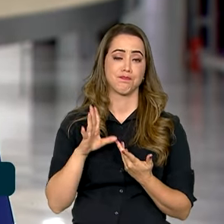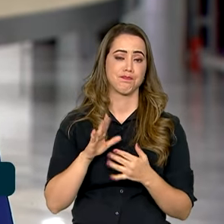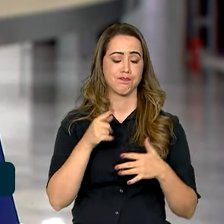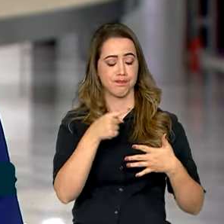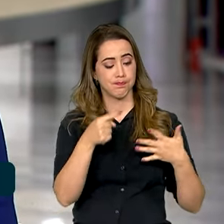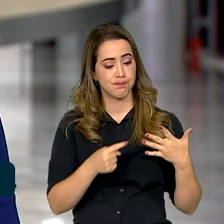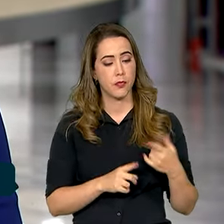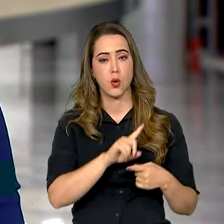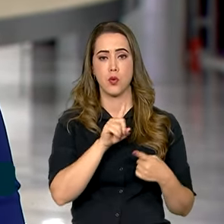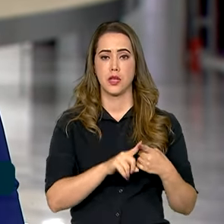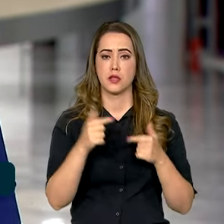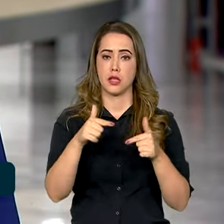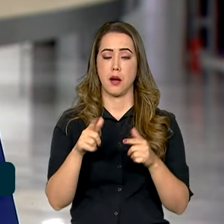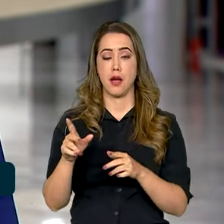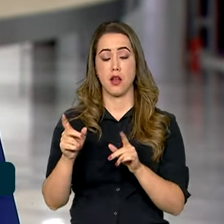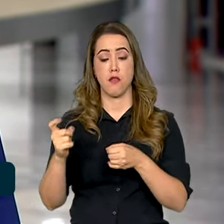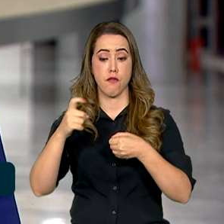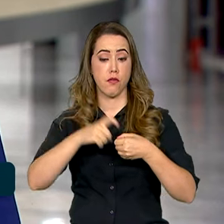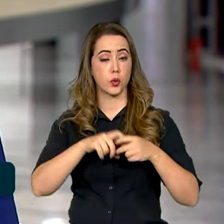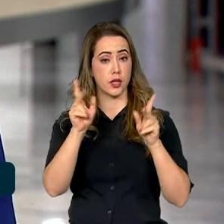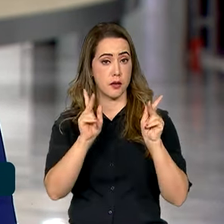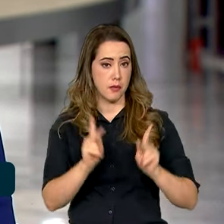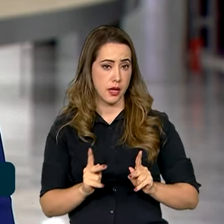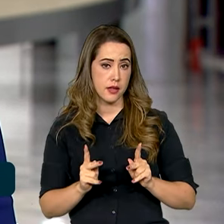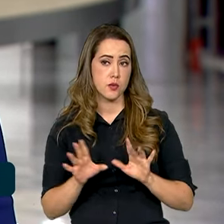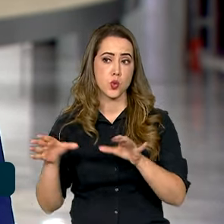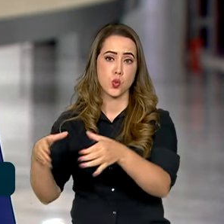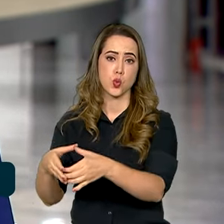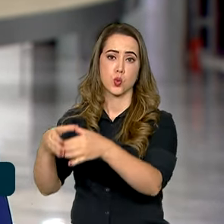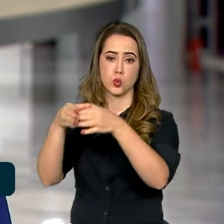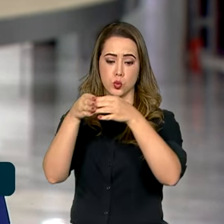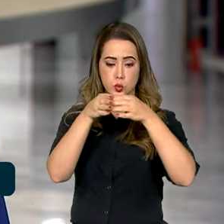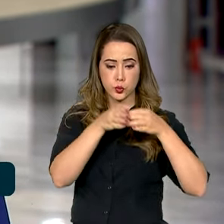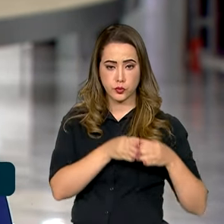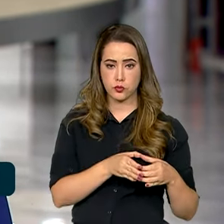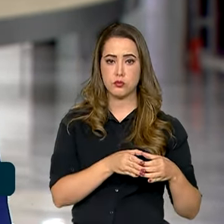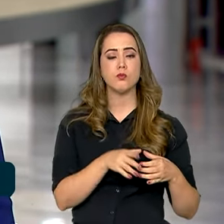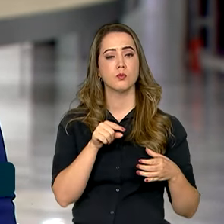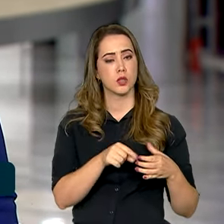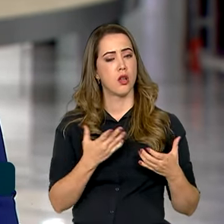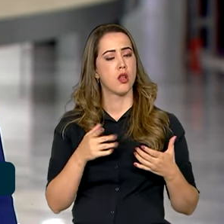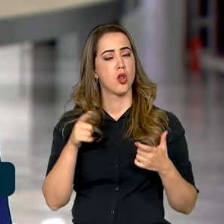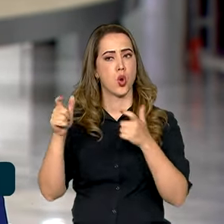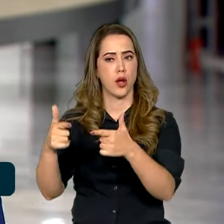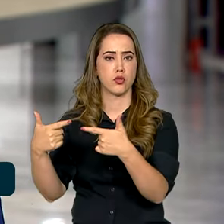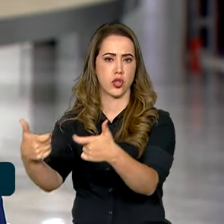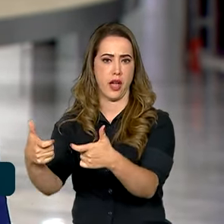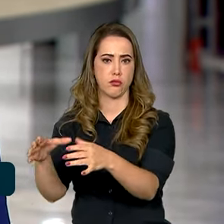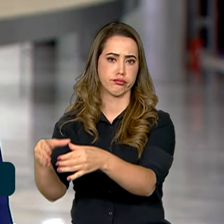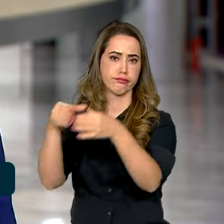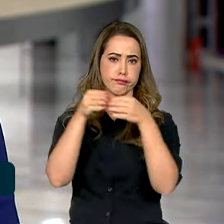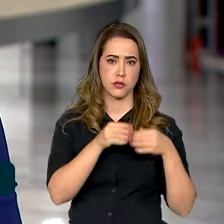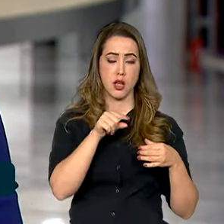Uma delas é a operação Voltando em Paz para a Repatriação dos Brasileiros, que estão na área de conflito. Desde então, oito voos